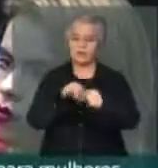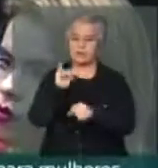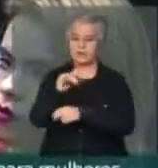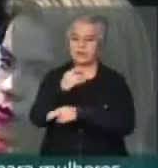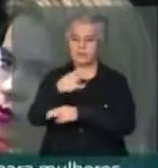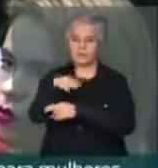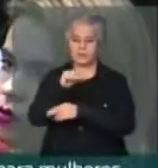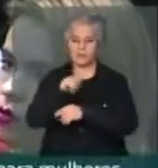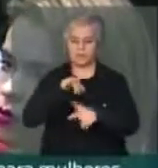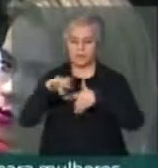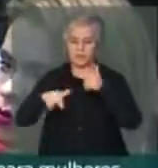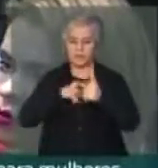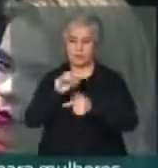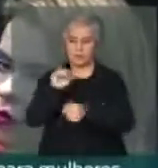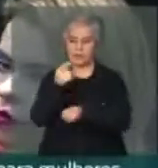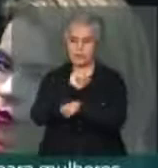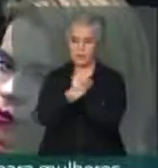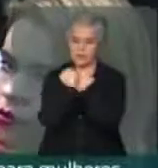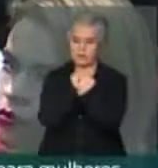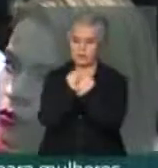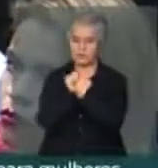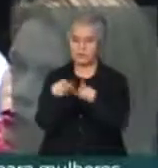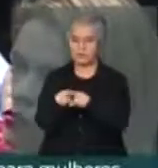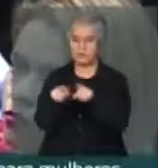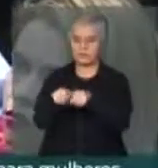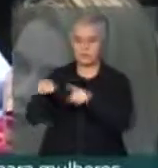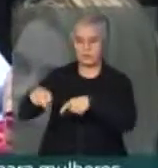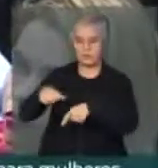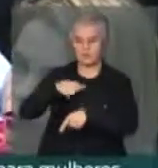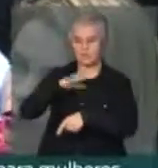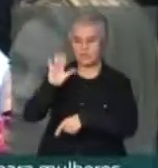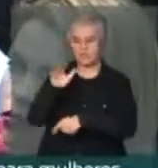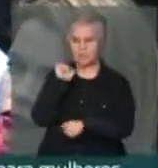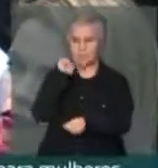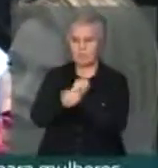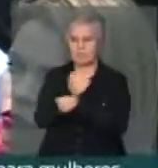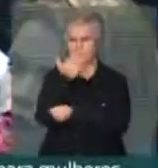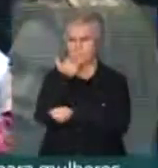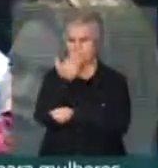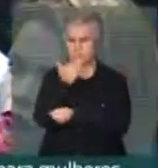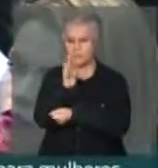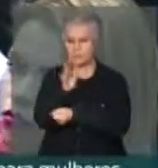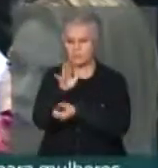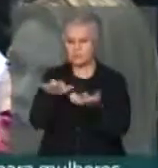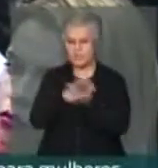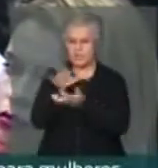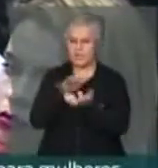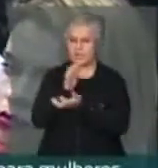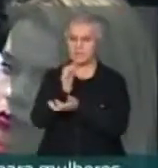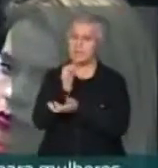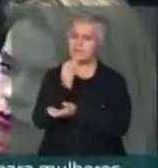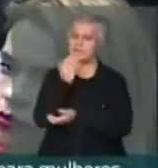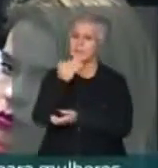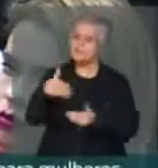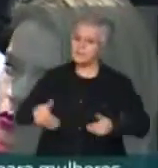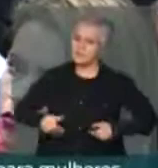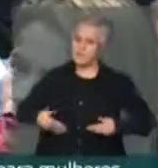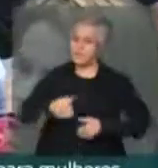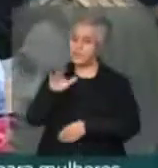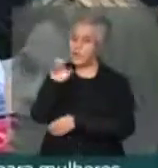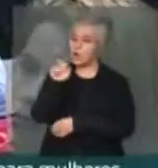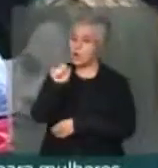quilombolas, camponeses Há uma greve de fome há oito dias E os riscos de morte